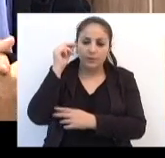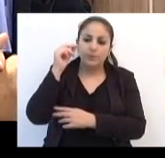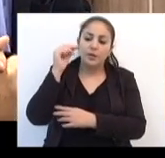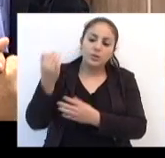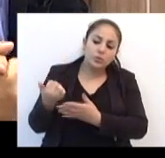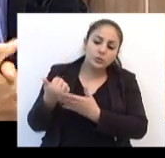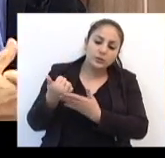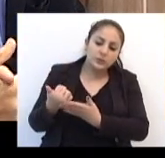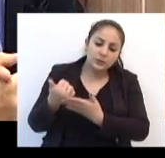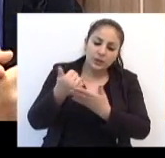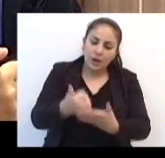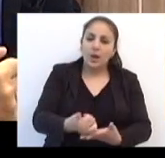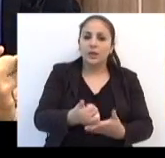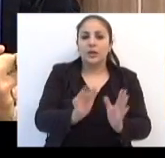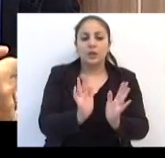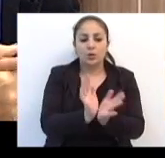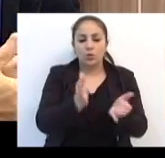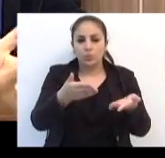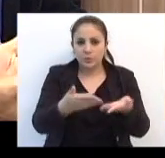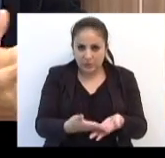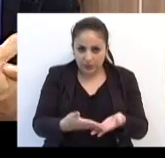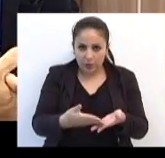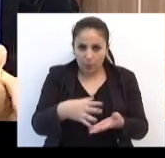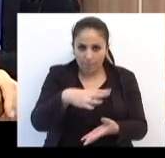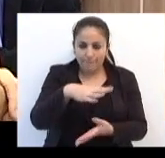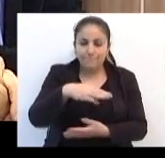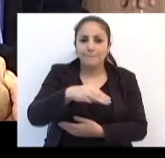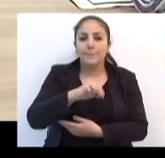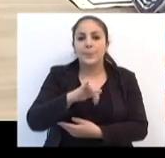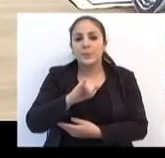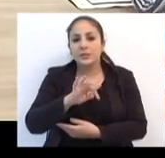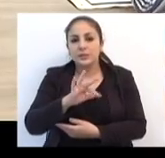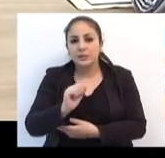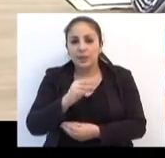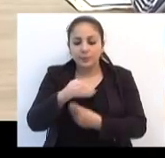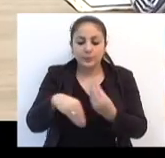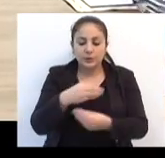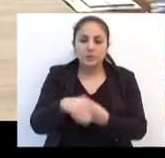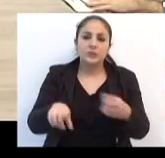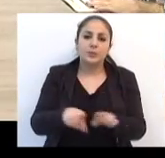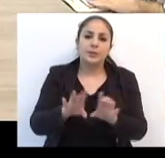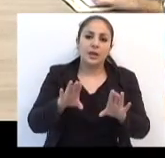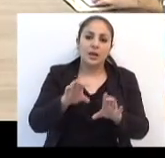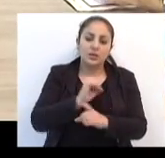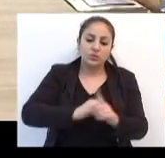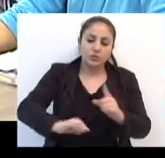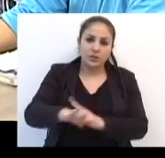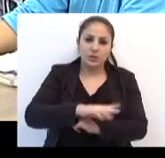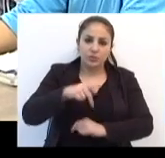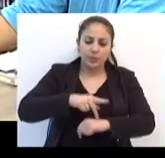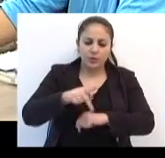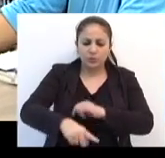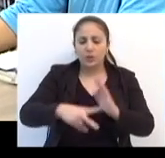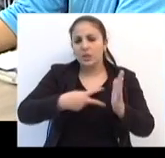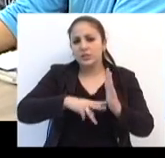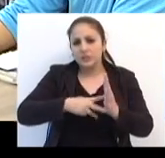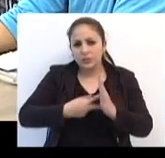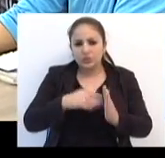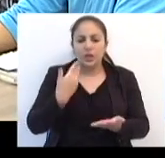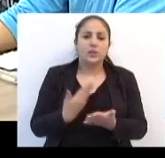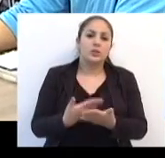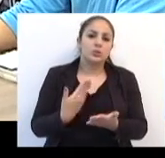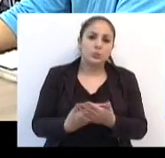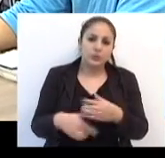toda a comissão parlamentar mista, já que tem membros de toda a sociedade passo-fundense, sindicatos,